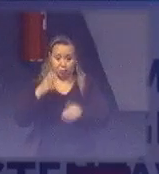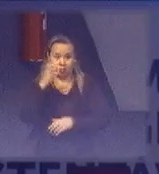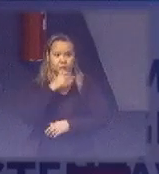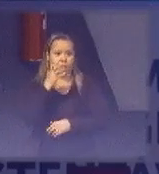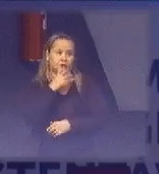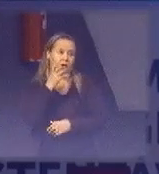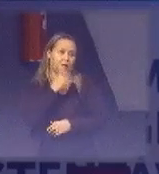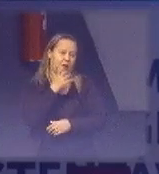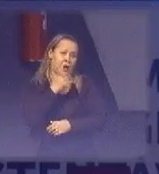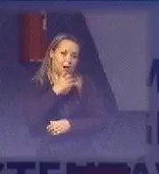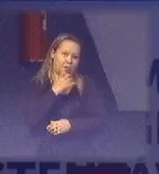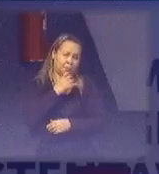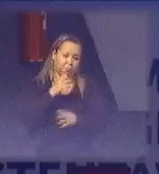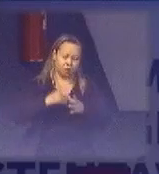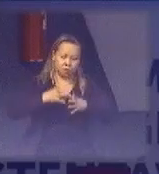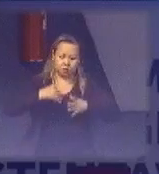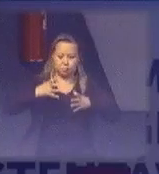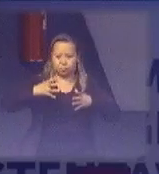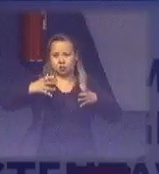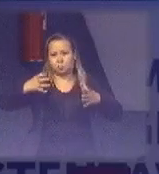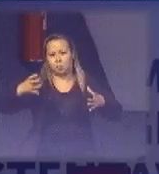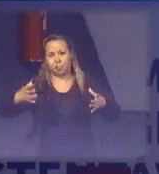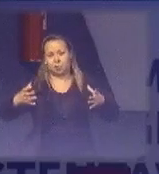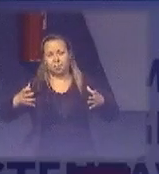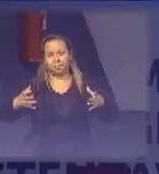viabilidade vai aumentar consideravelmente.